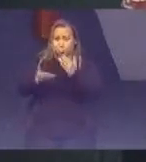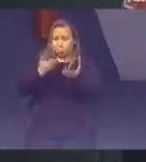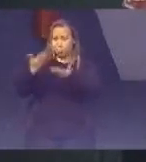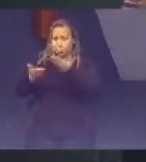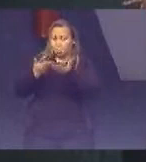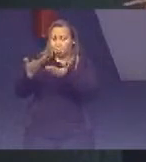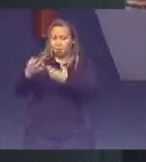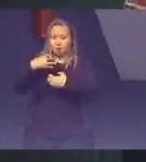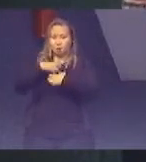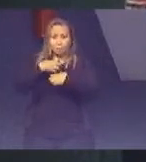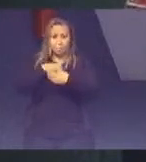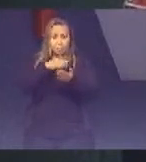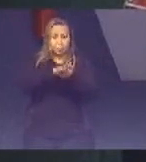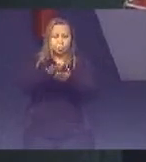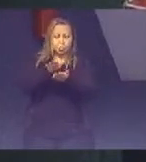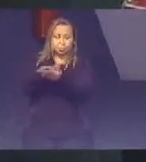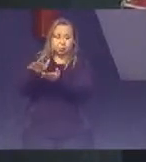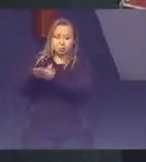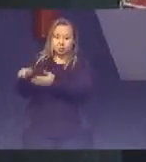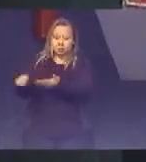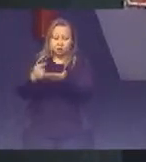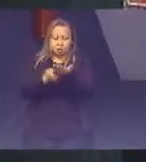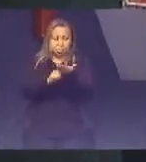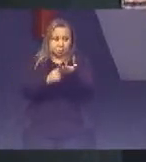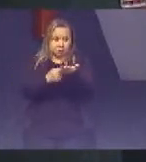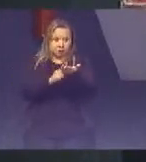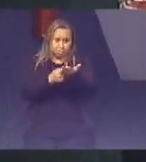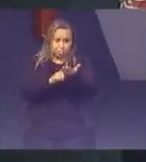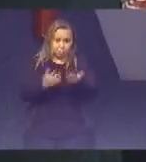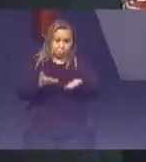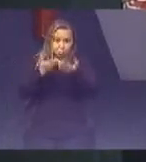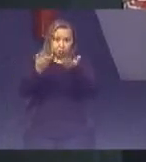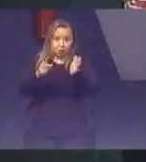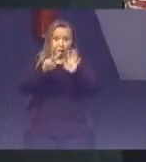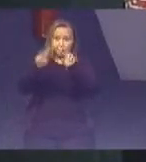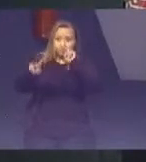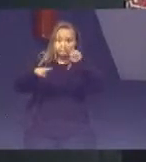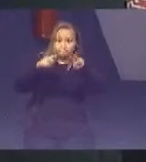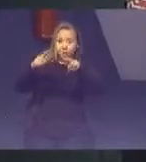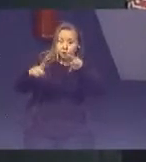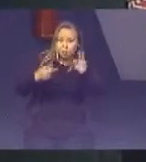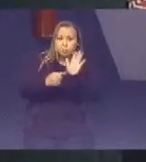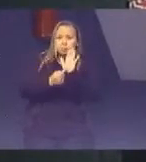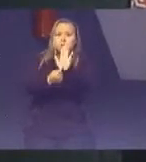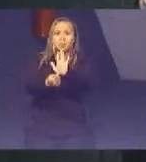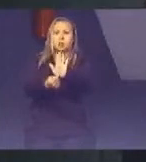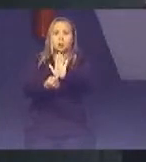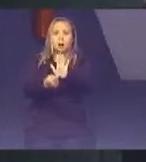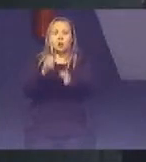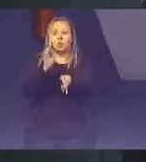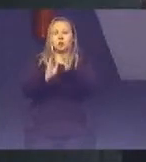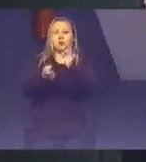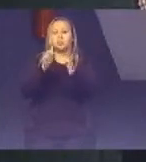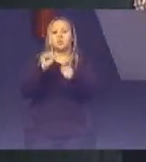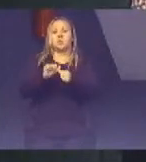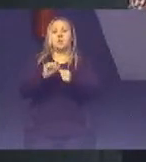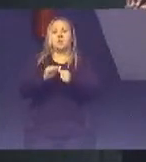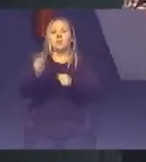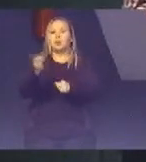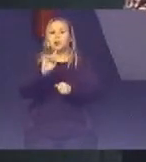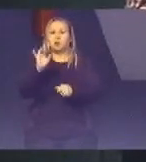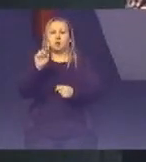forma De indexar Com essa agenda Para dar visibilidade Ao que o judiciário Faz Não como uma